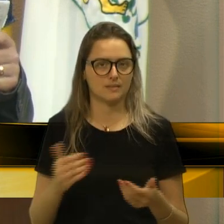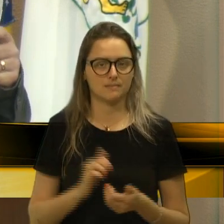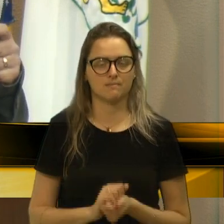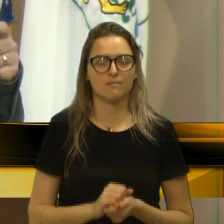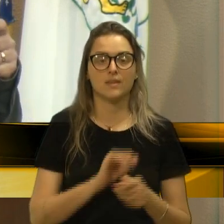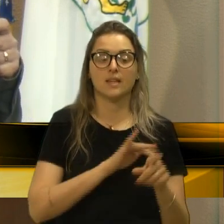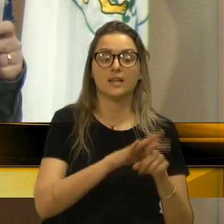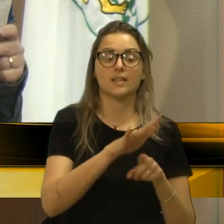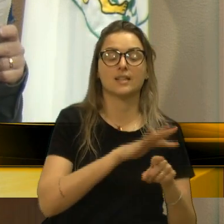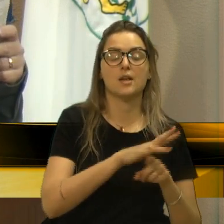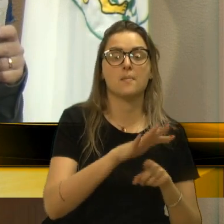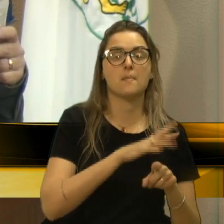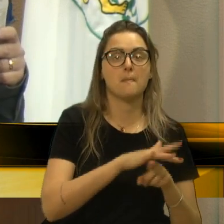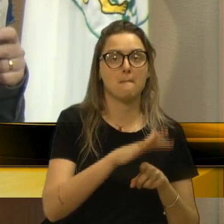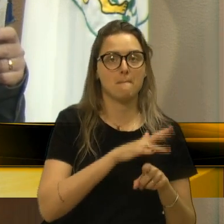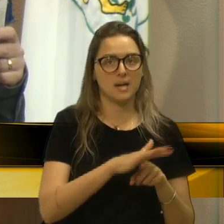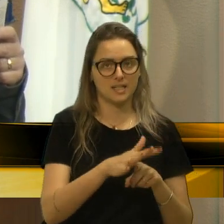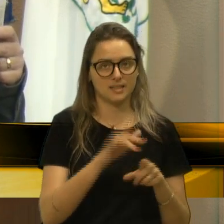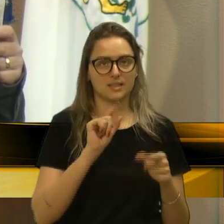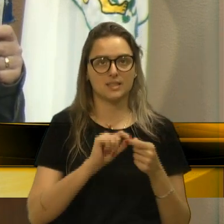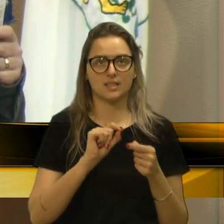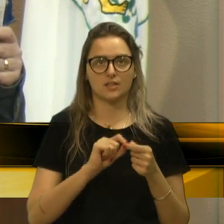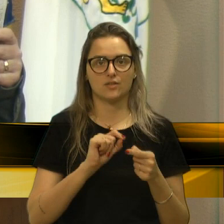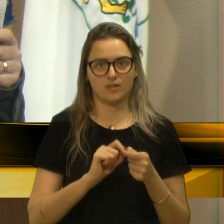Demandas atendidas. Está aqui embaixo,